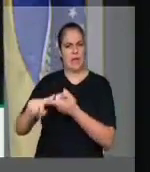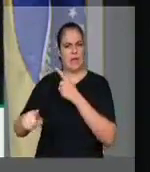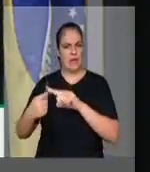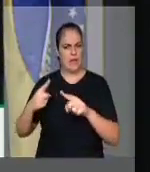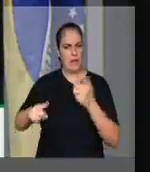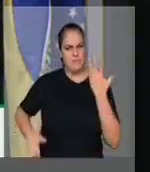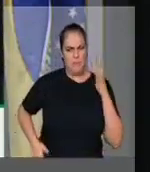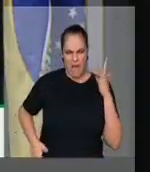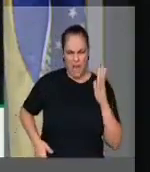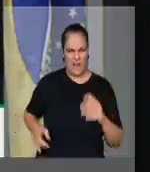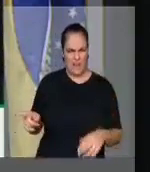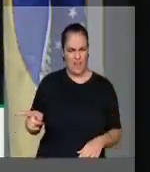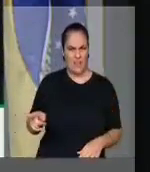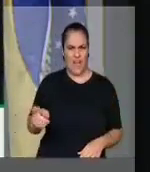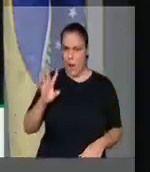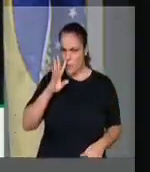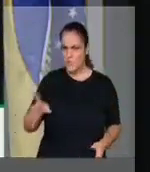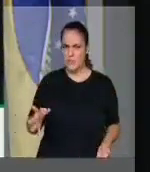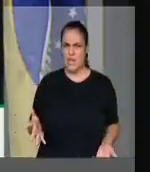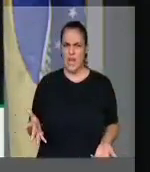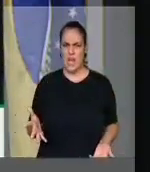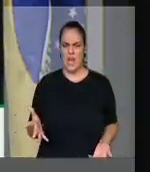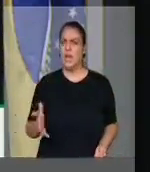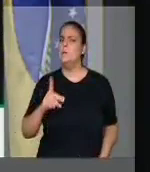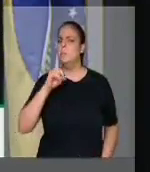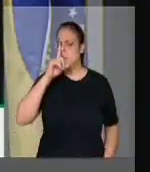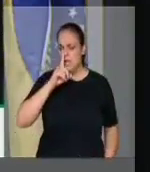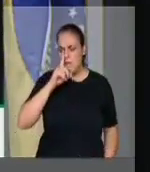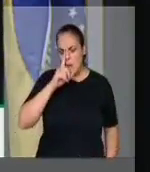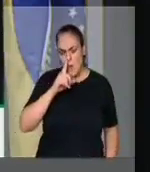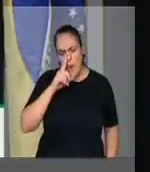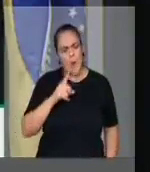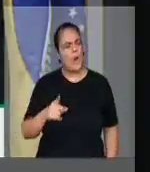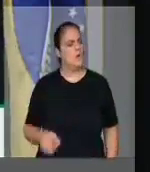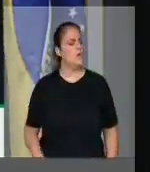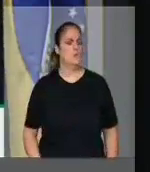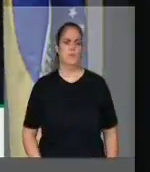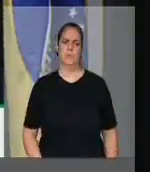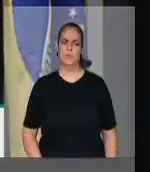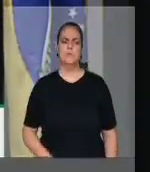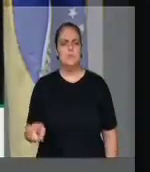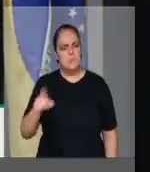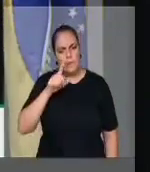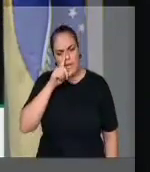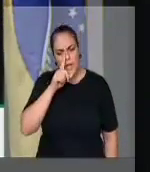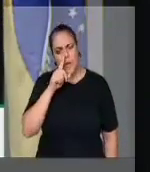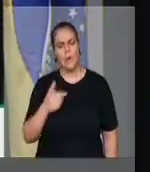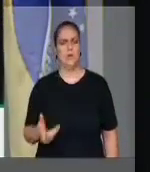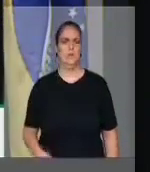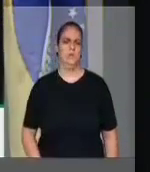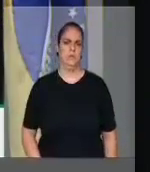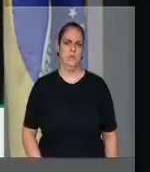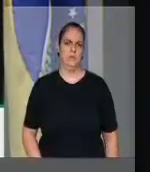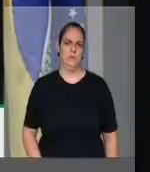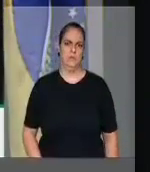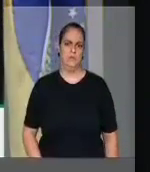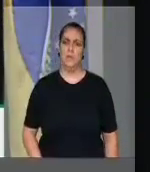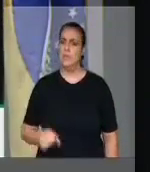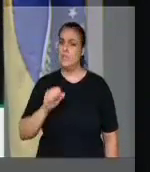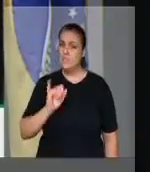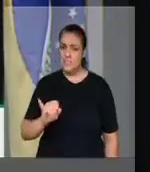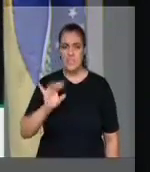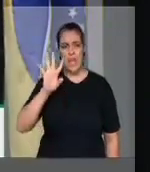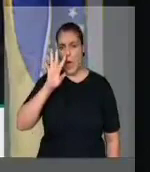e essa generalização, ela é muito perigosa, ela é muito perigosa. Aliás, como toda generalização,